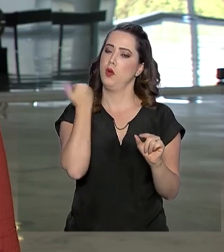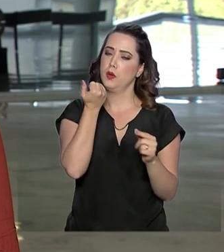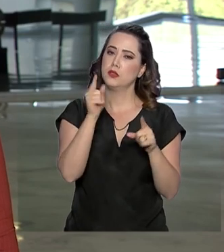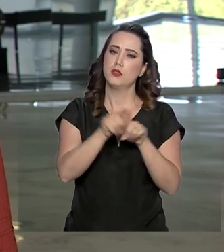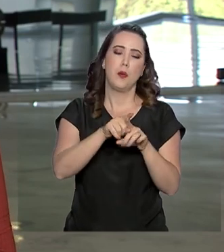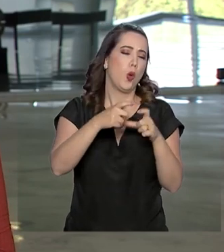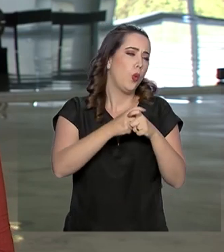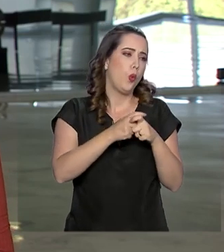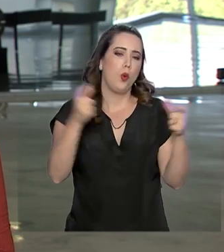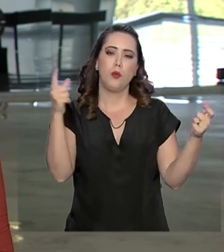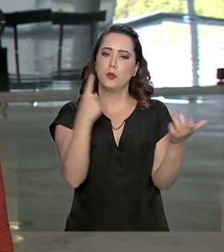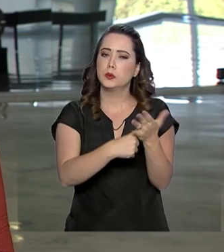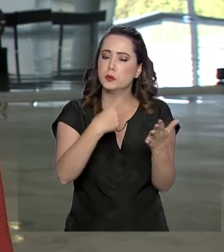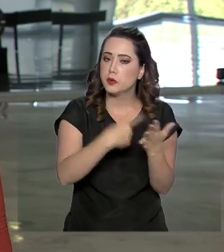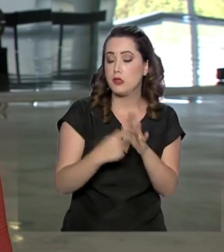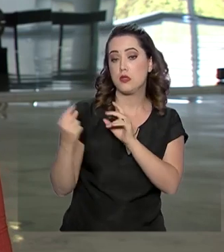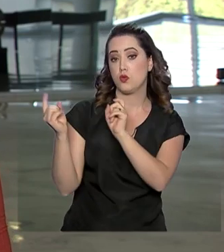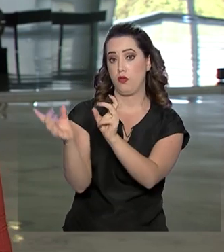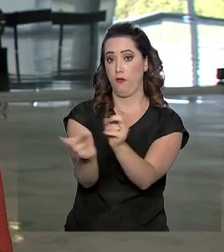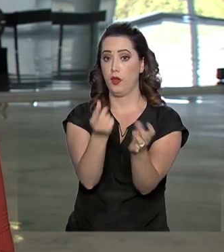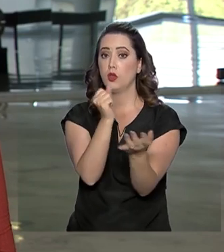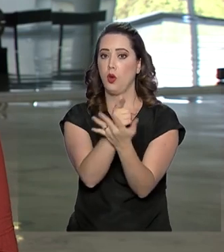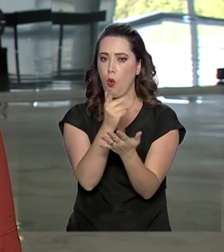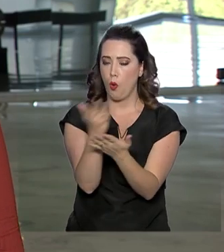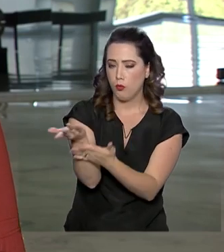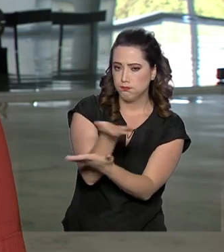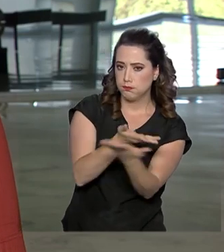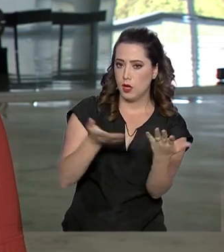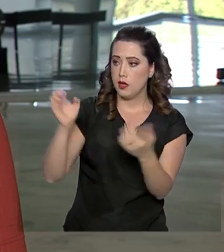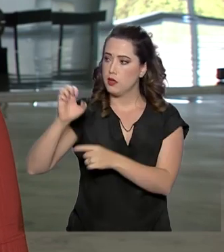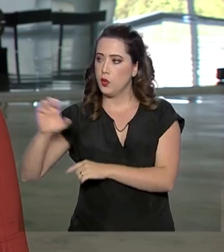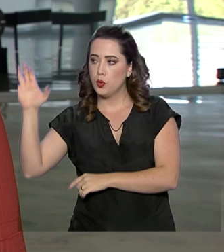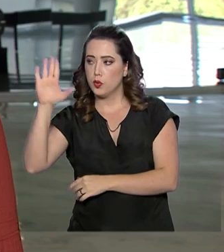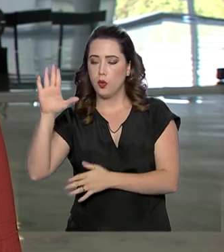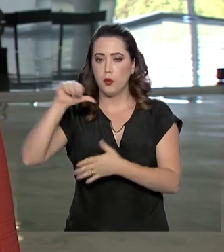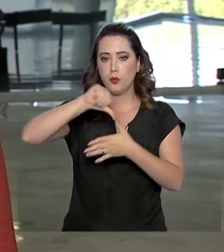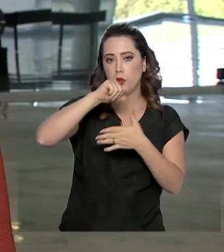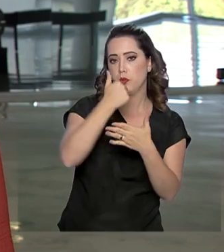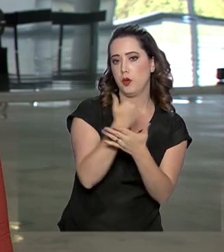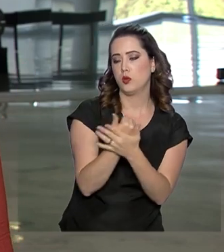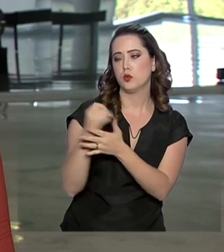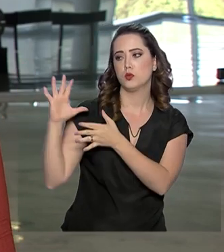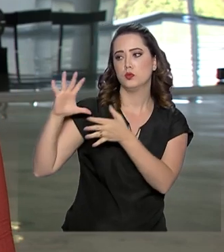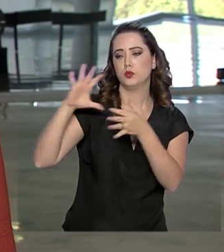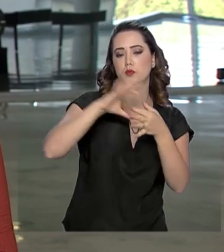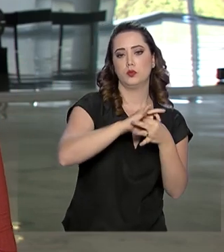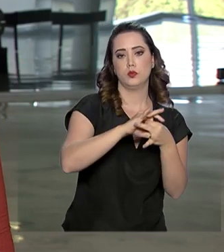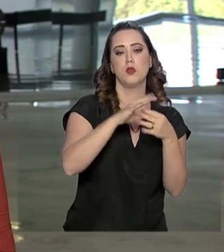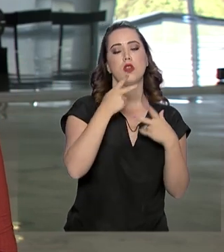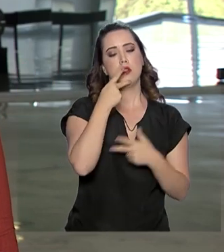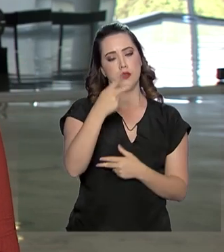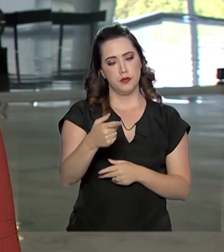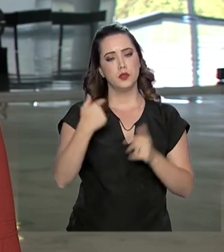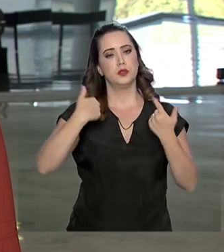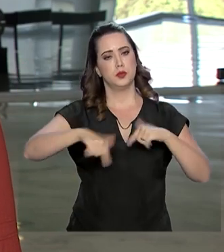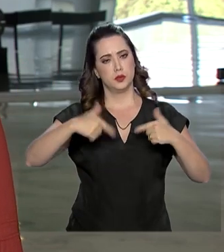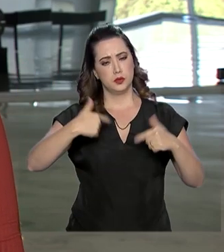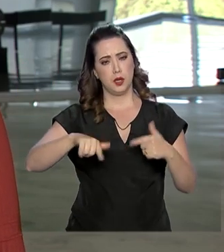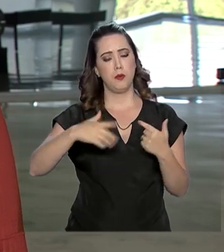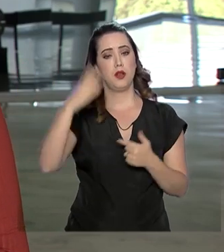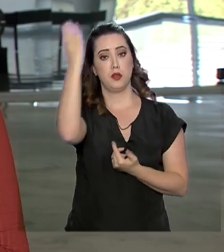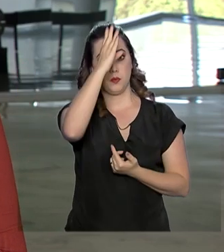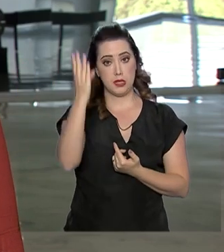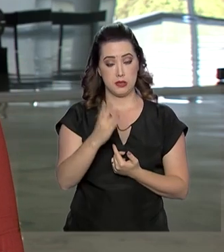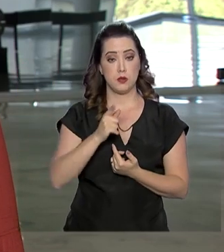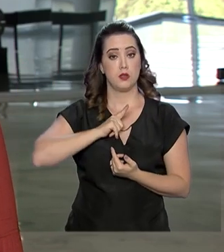acordo comercial da história que foi fechado entre a União Europeia e Mercosul e reforçou que o Brasil deu